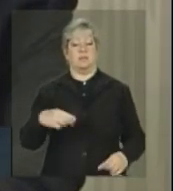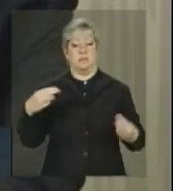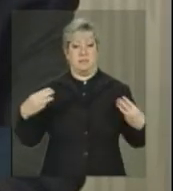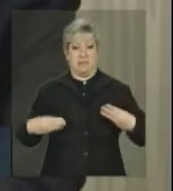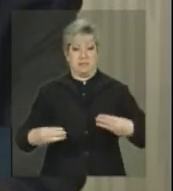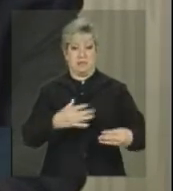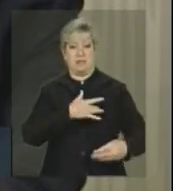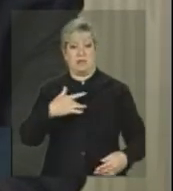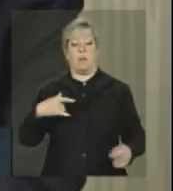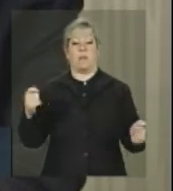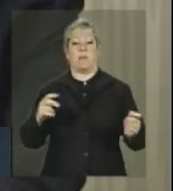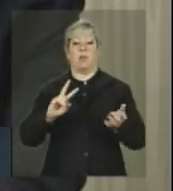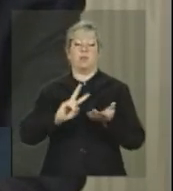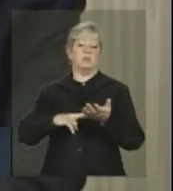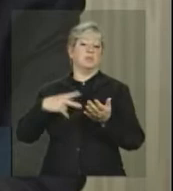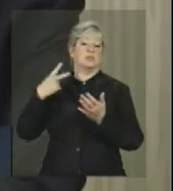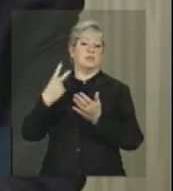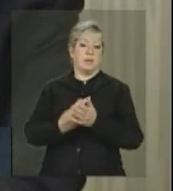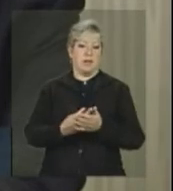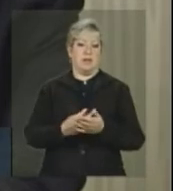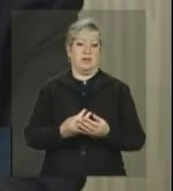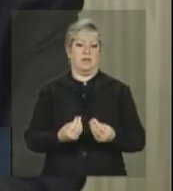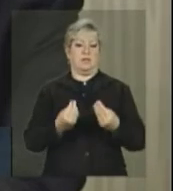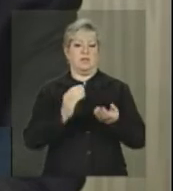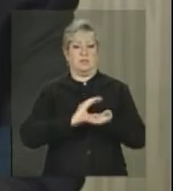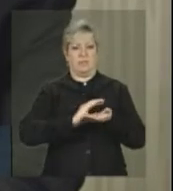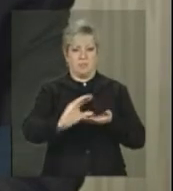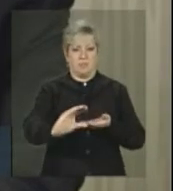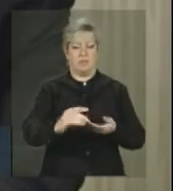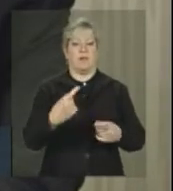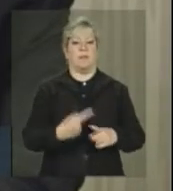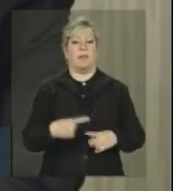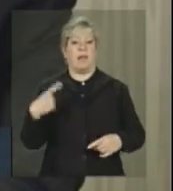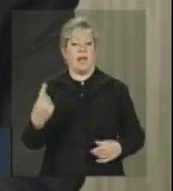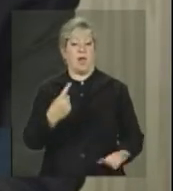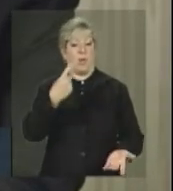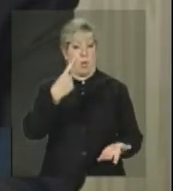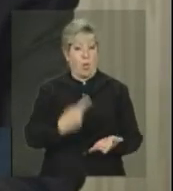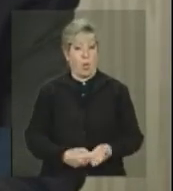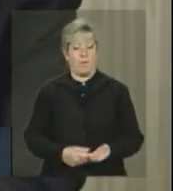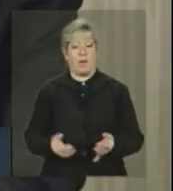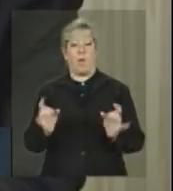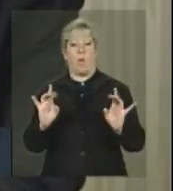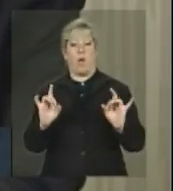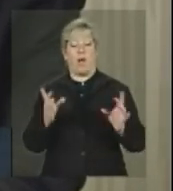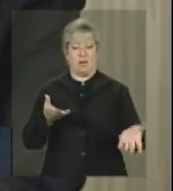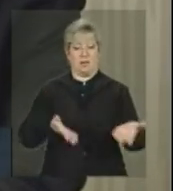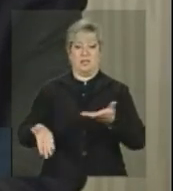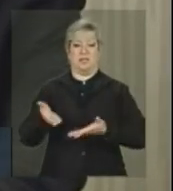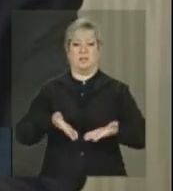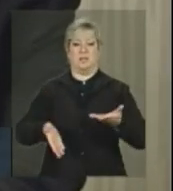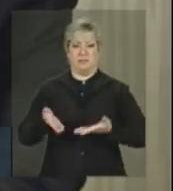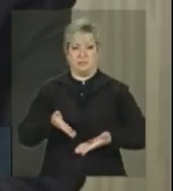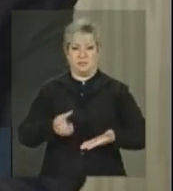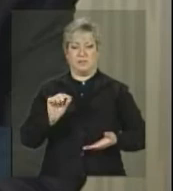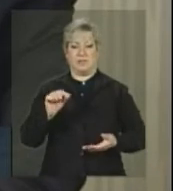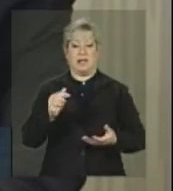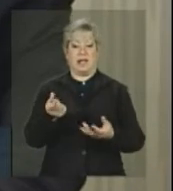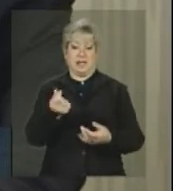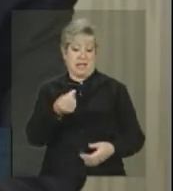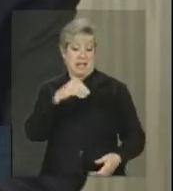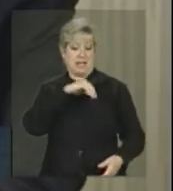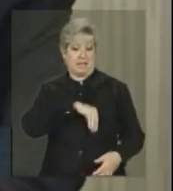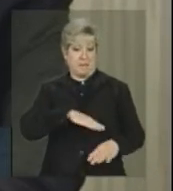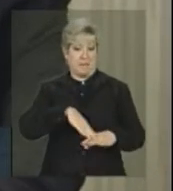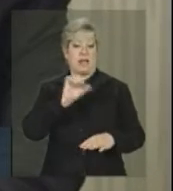equipe de atenção básica, desde que ela cumpra alguns indicadores de qualidade do atendimento, recebe mais quem atender melhor.